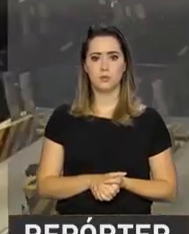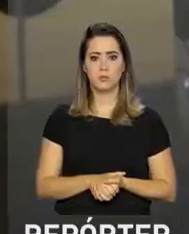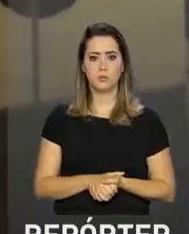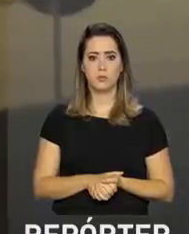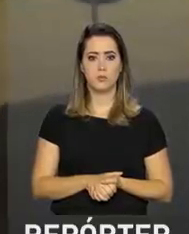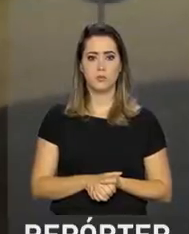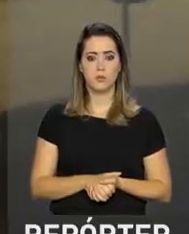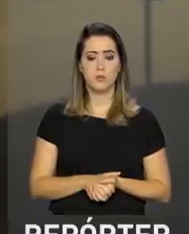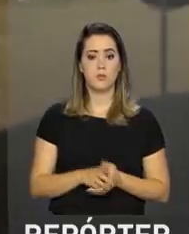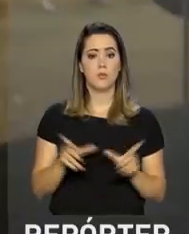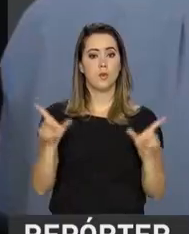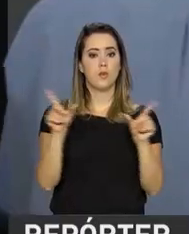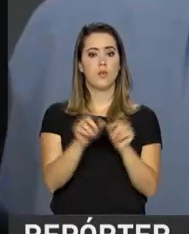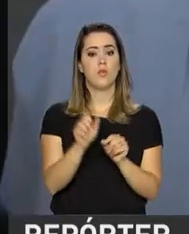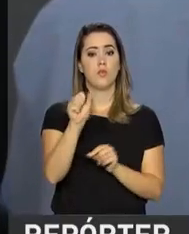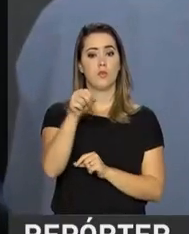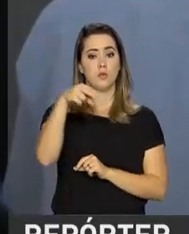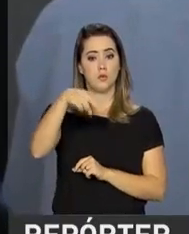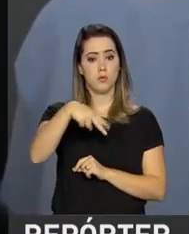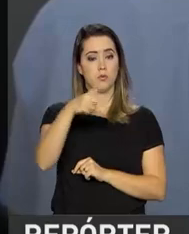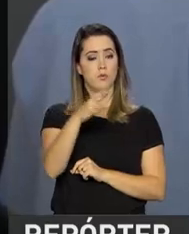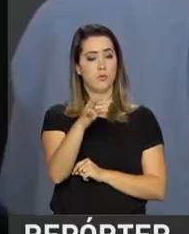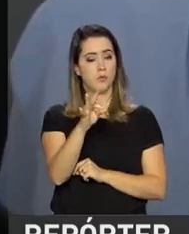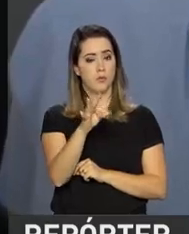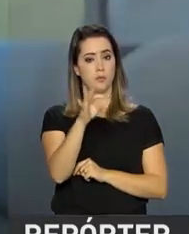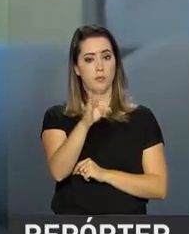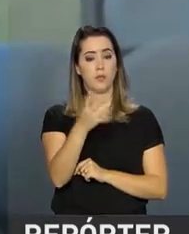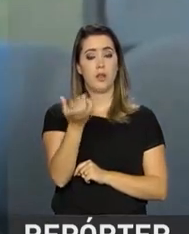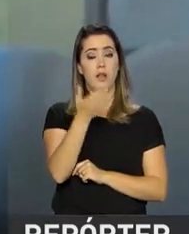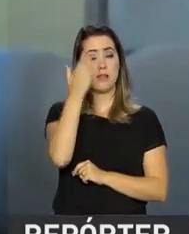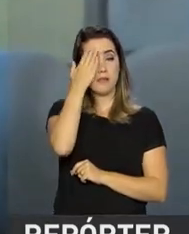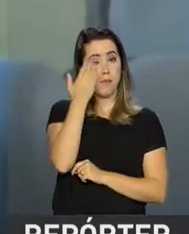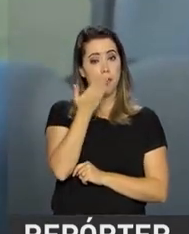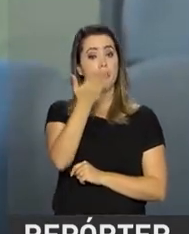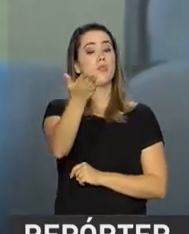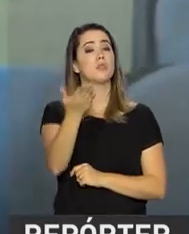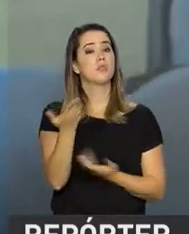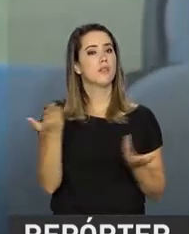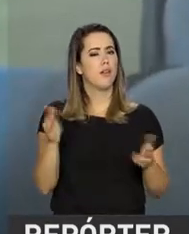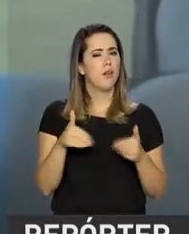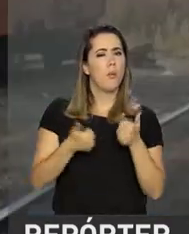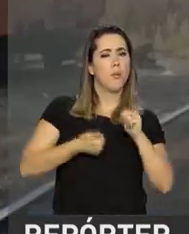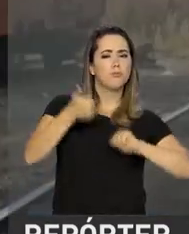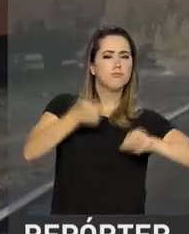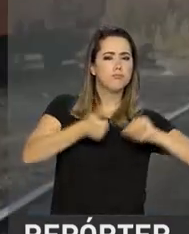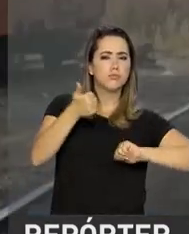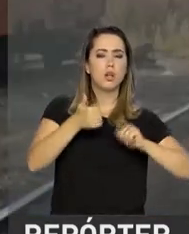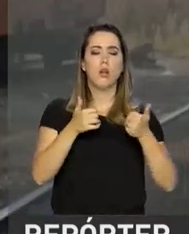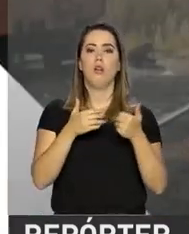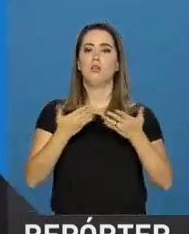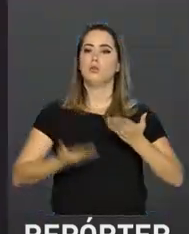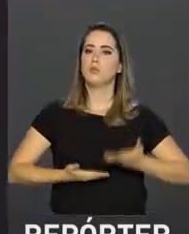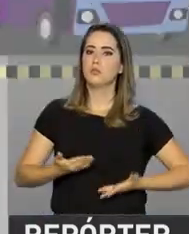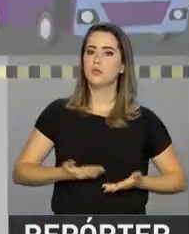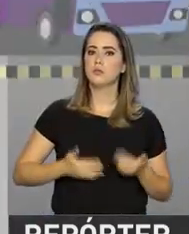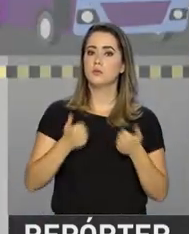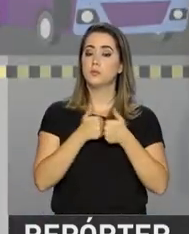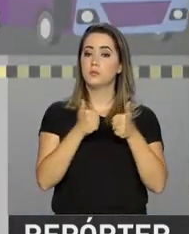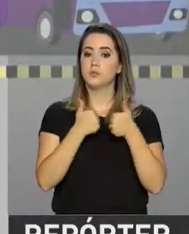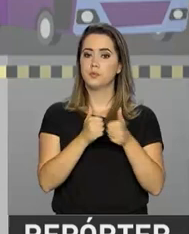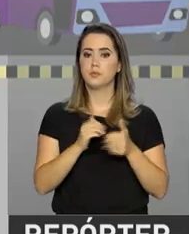A Agência Nacional de Transportes Terrestres quer ouvir você sobre a qualidade dos serviços de transportes.